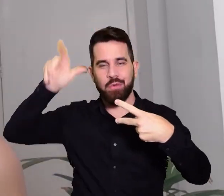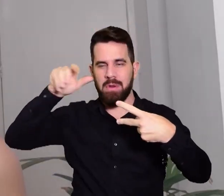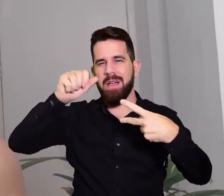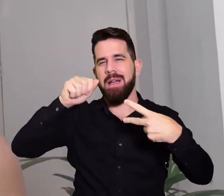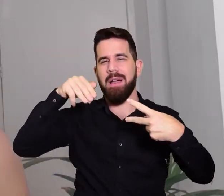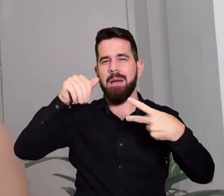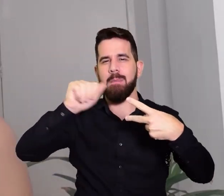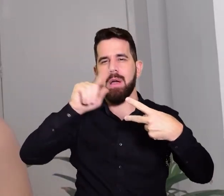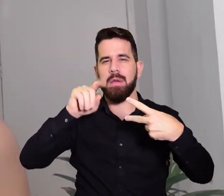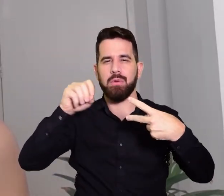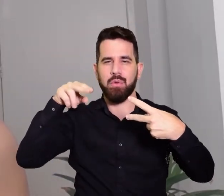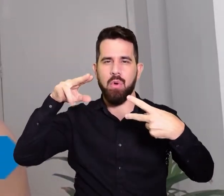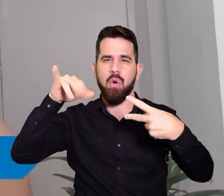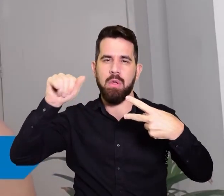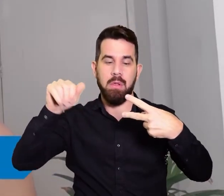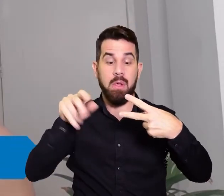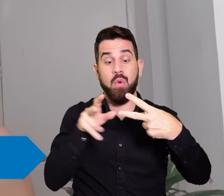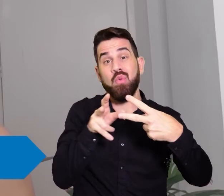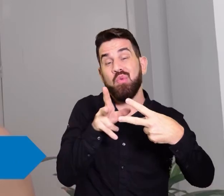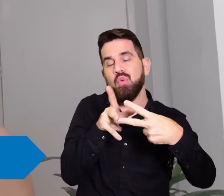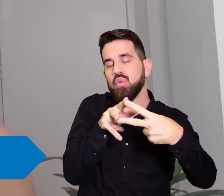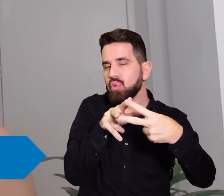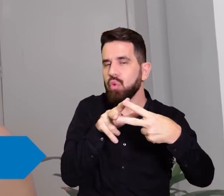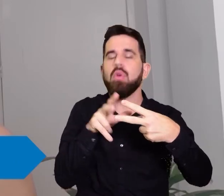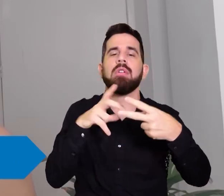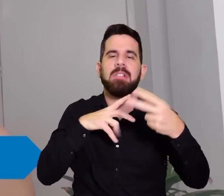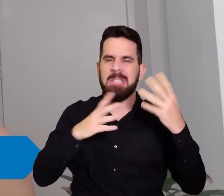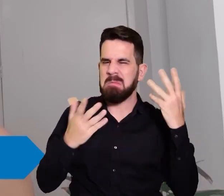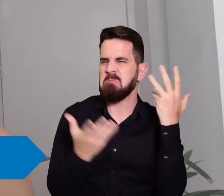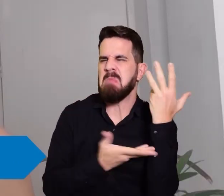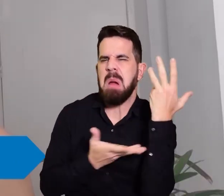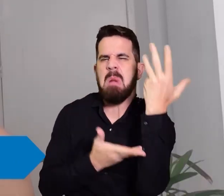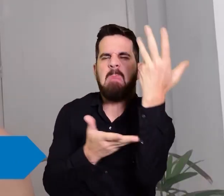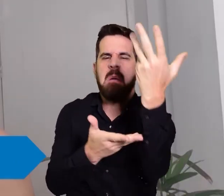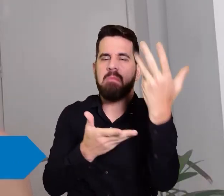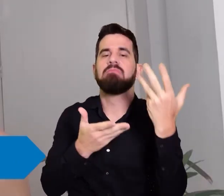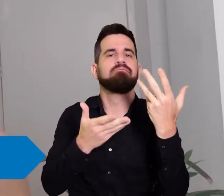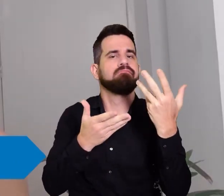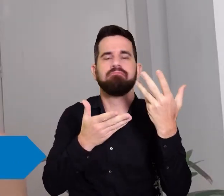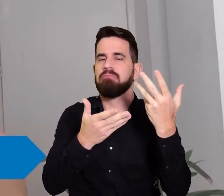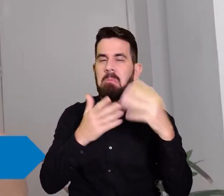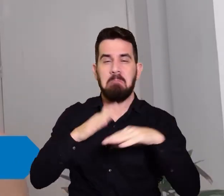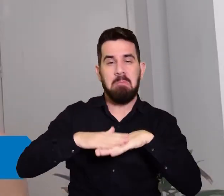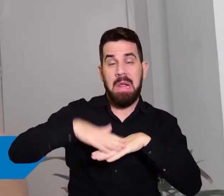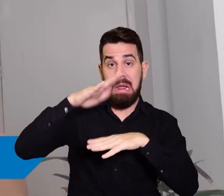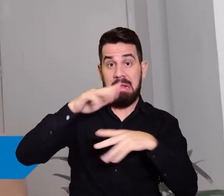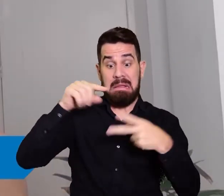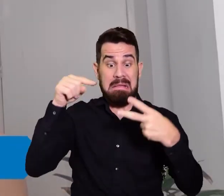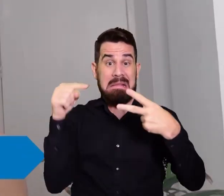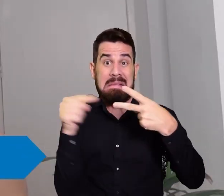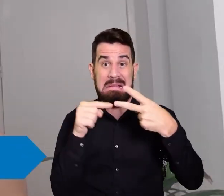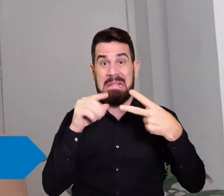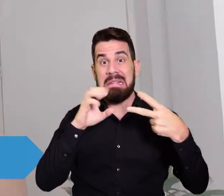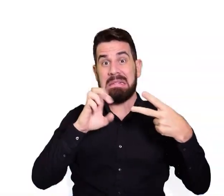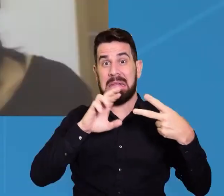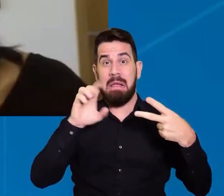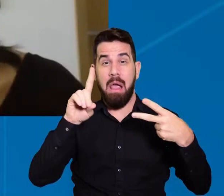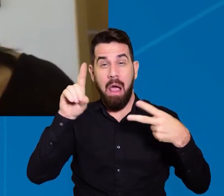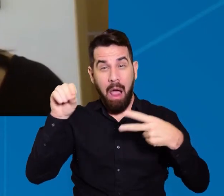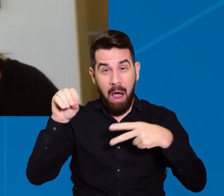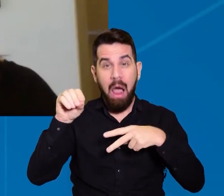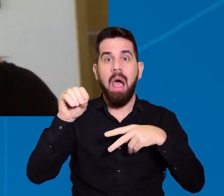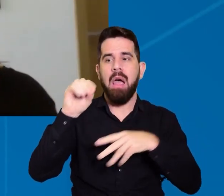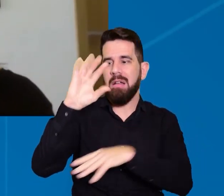queimadas e desmatamento ilegal nos dois no caso do cerrado metade da vegetação nativa já foi embora.